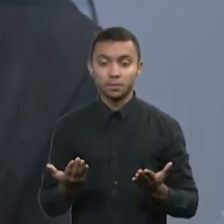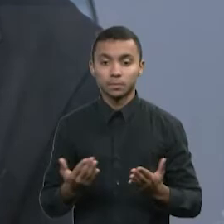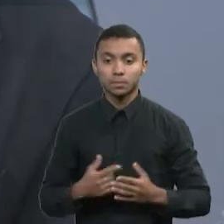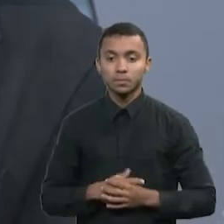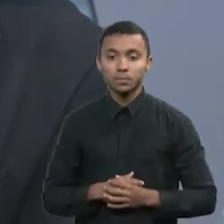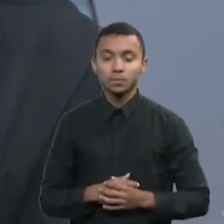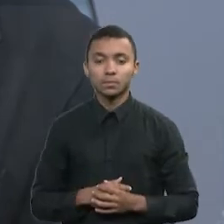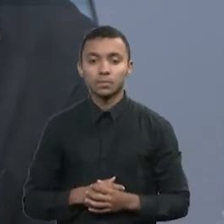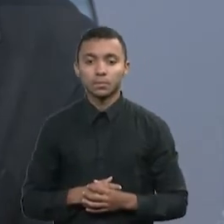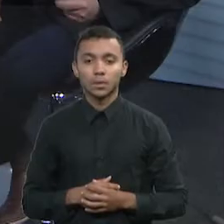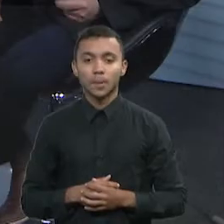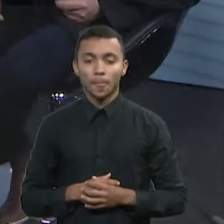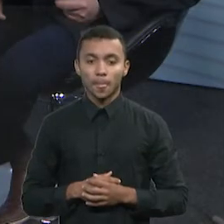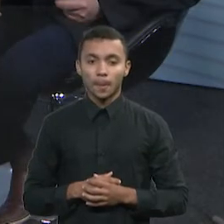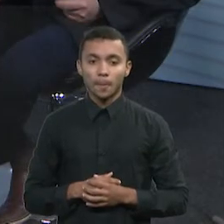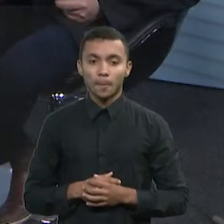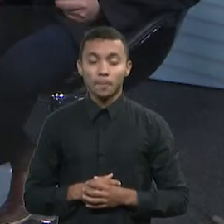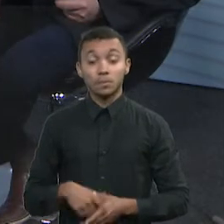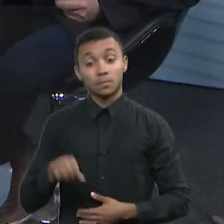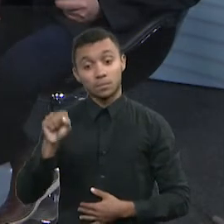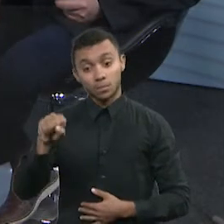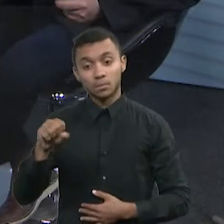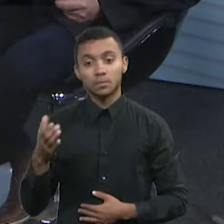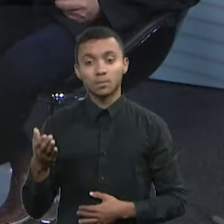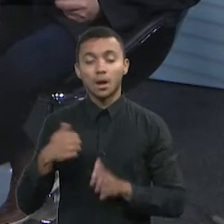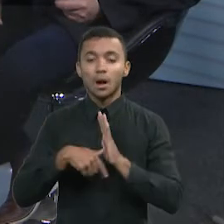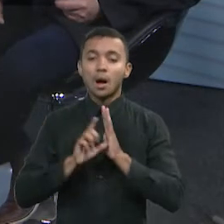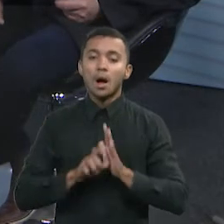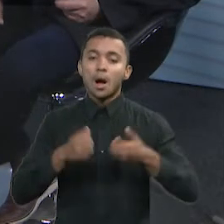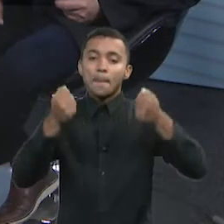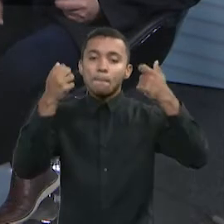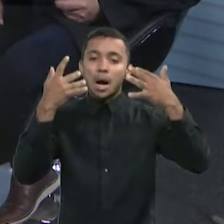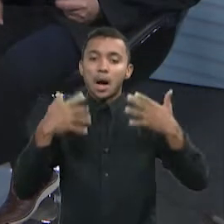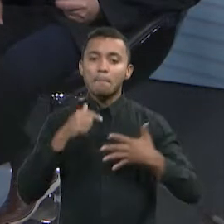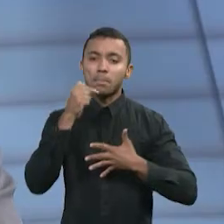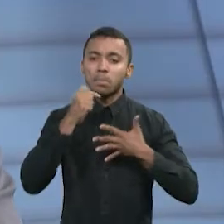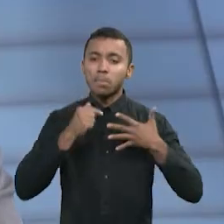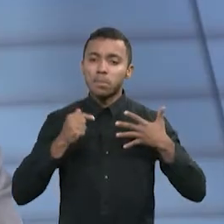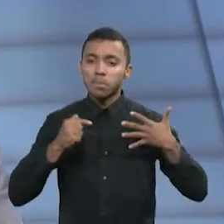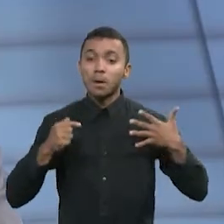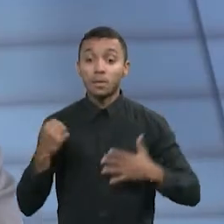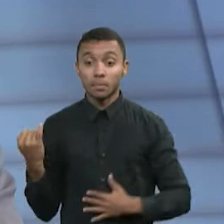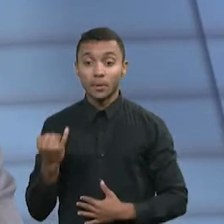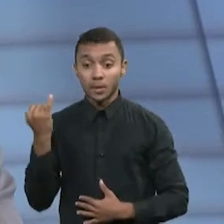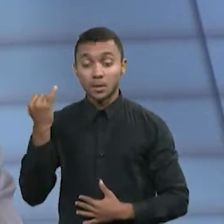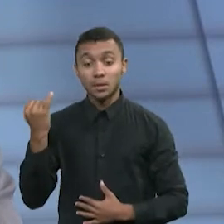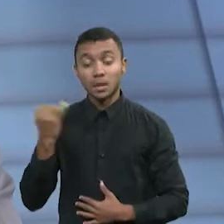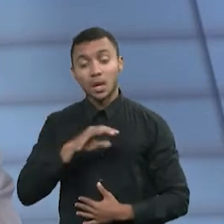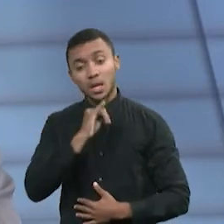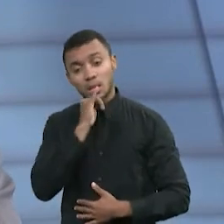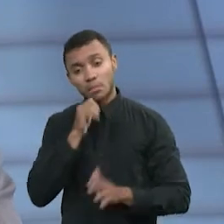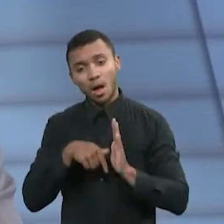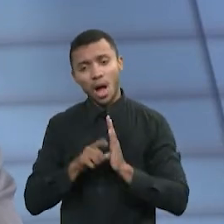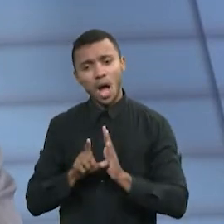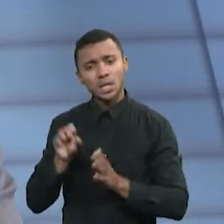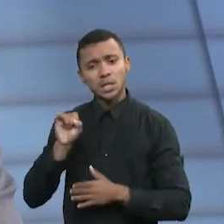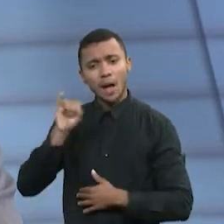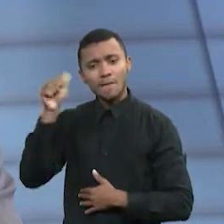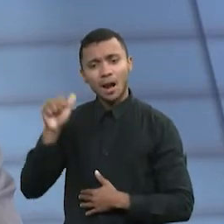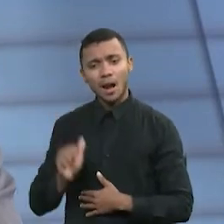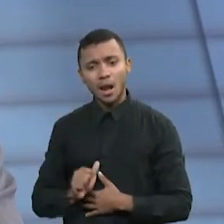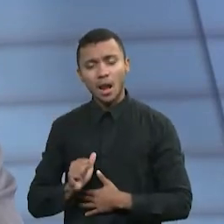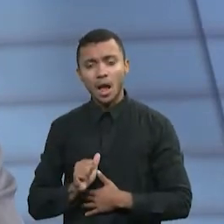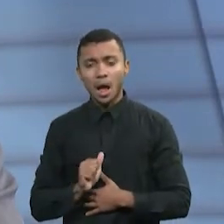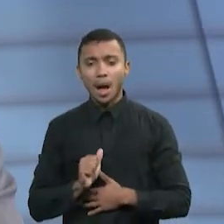Sem dúvida. Eu acho que você levantou pontos, muito importantes e que eles se conectam. Se você perceber pelo número de empresas que